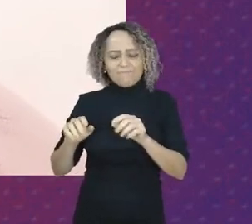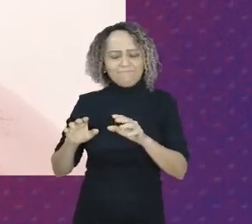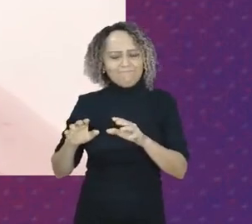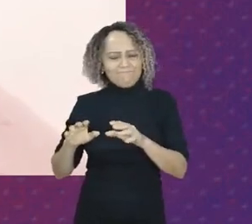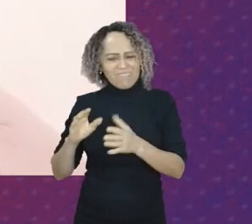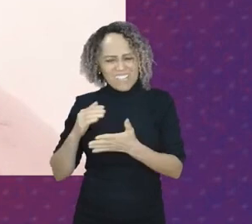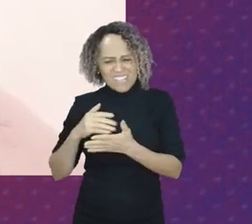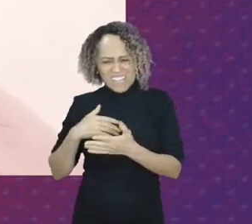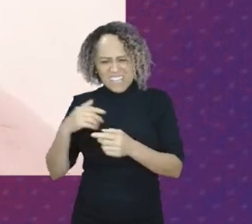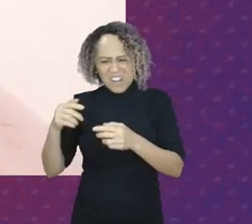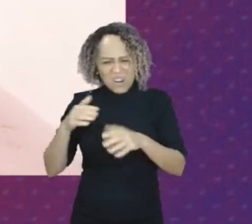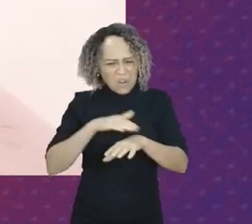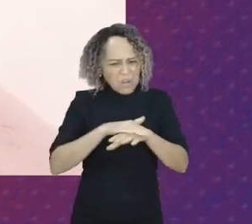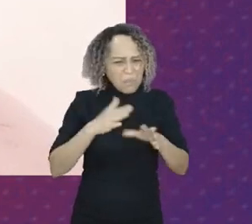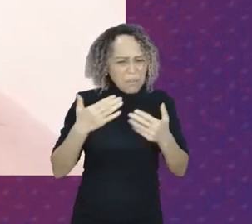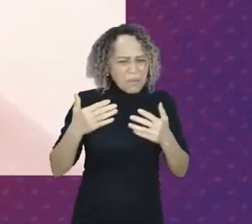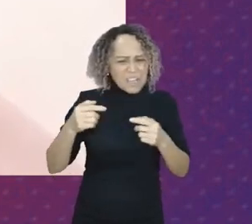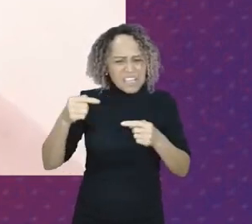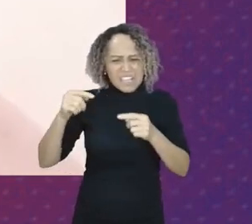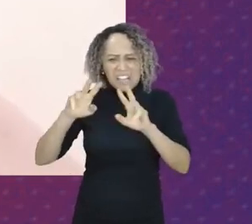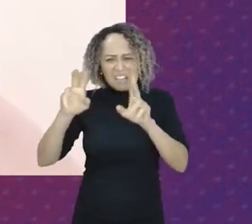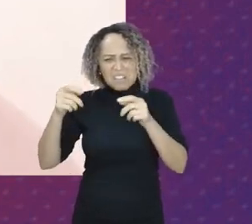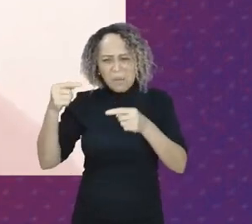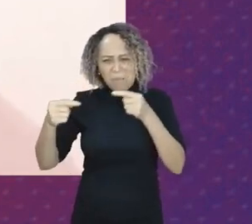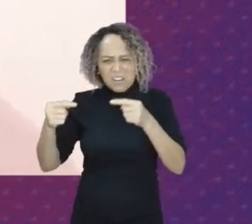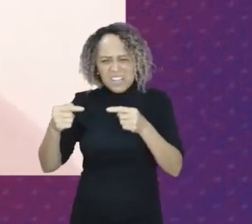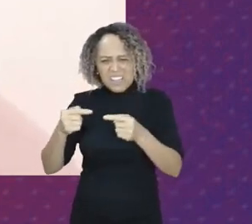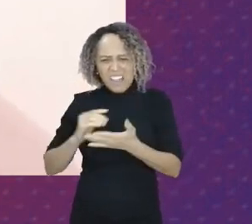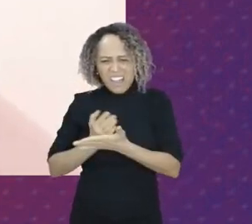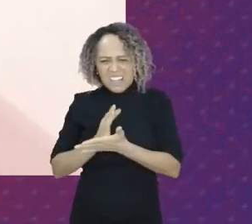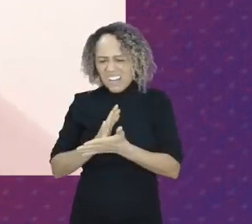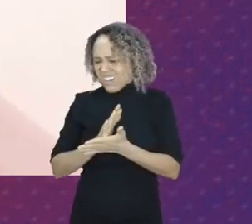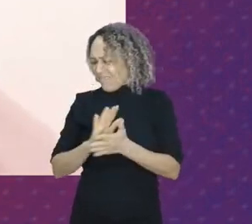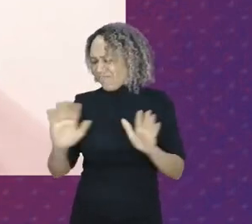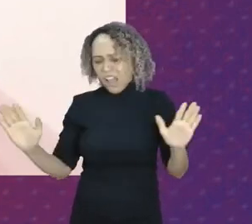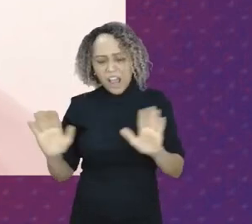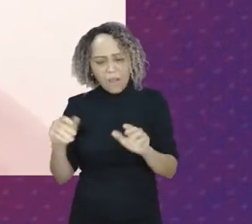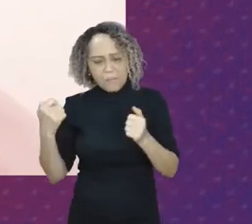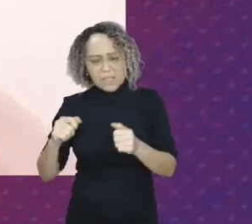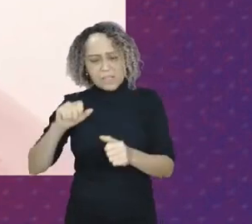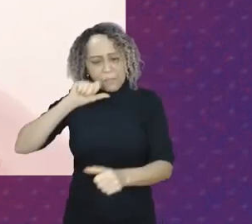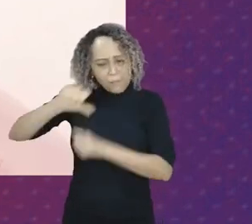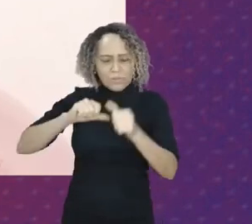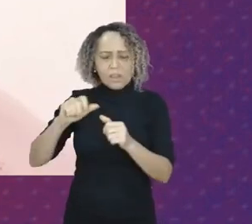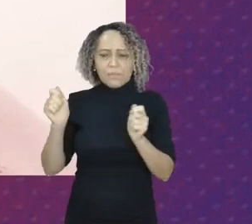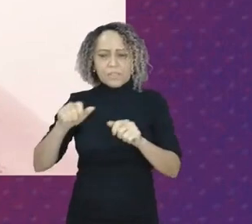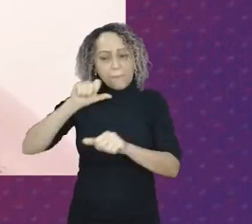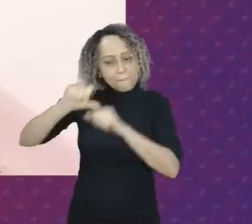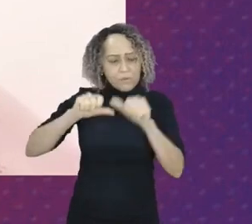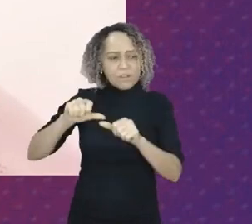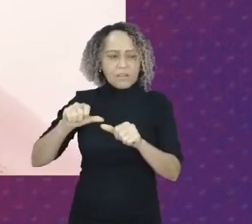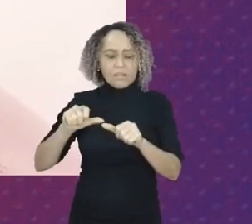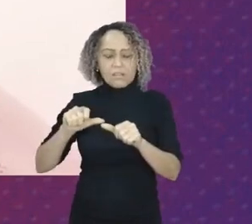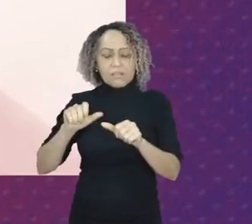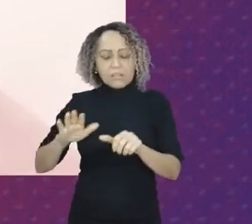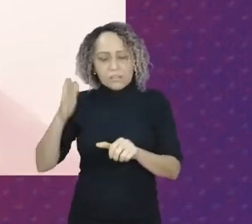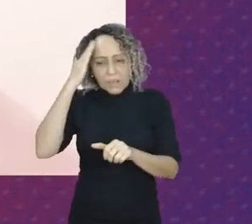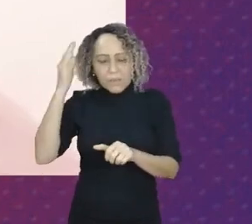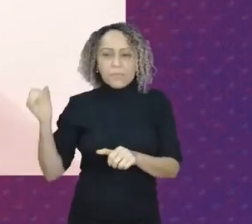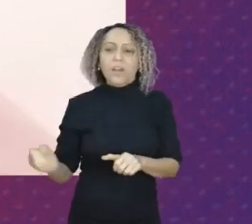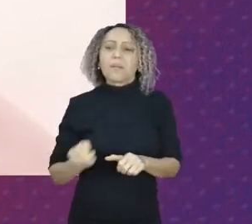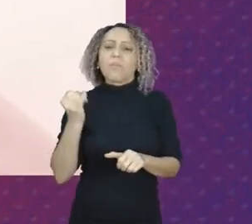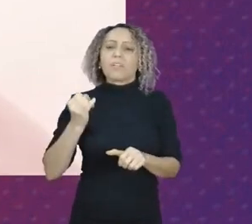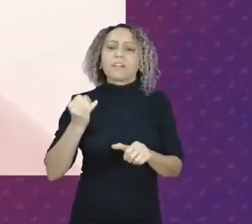conversar sobre política é chato nós precisamos desmistificar isso porque nós sabemos da importância que é falar